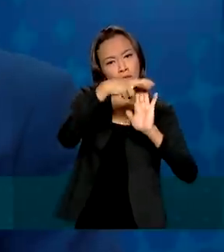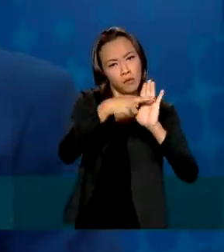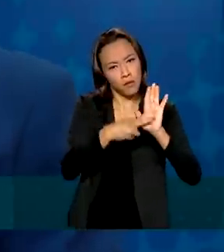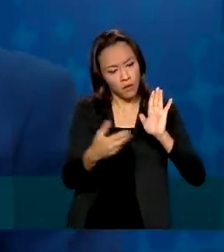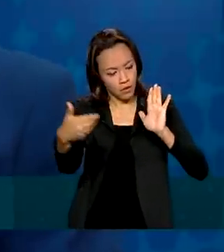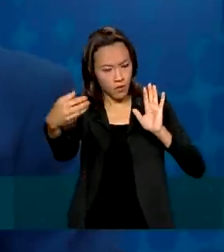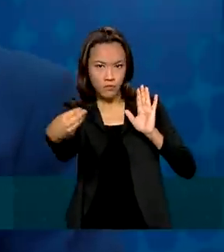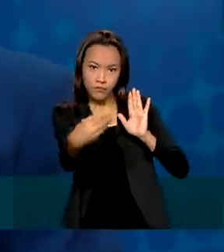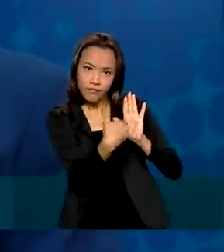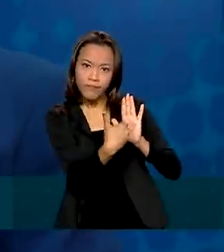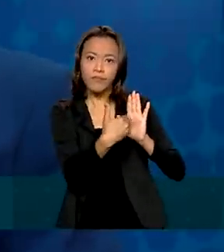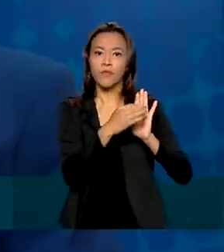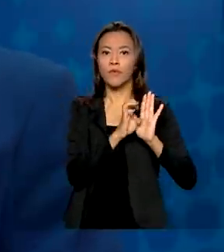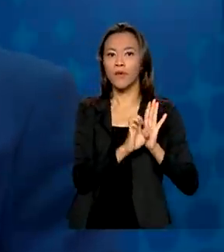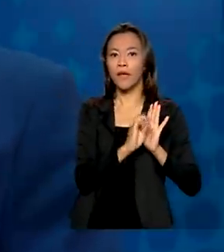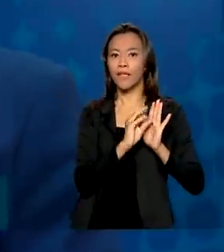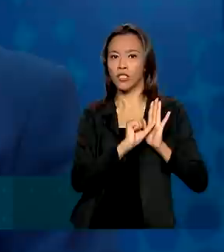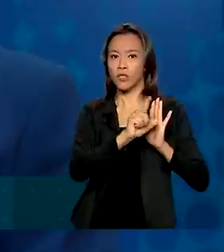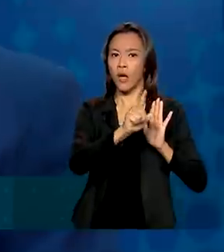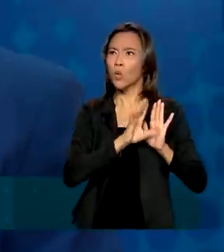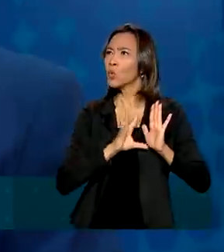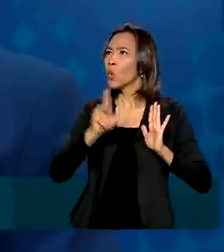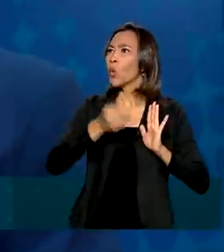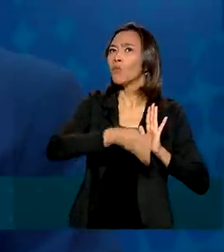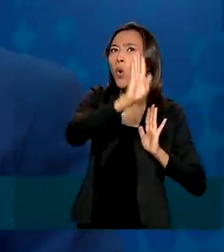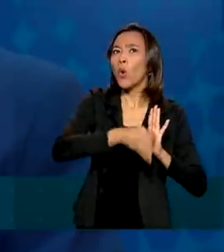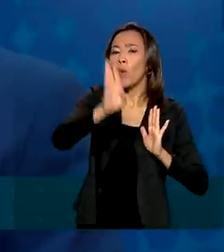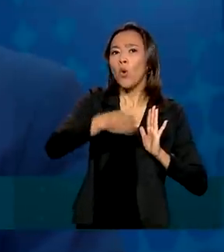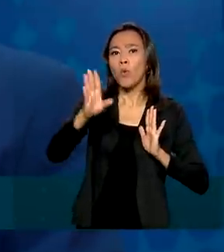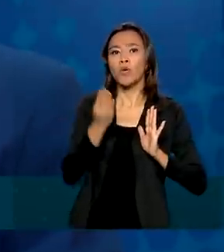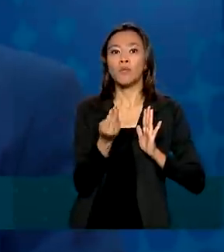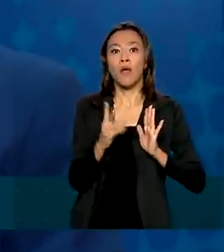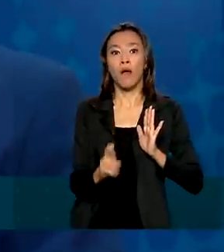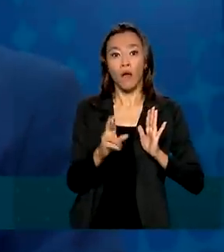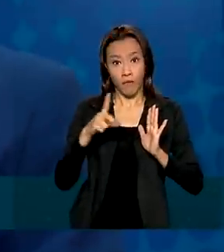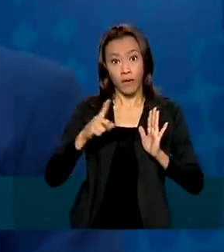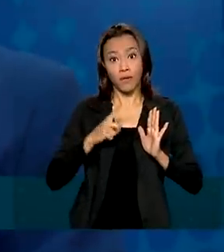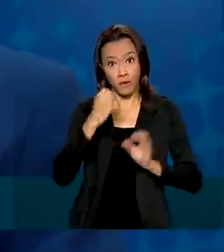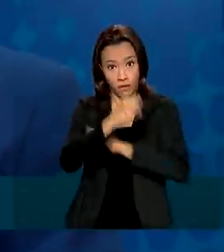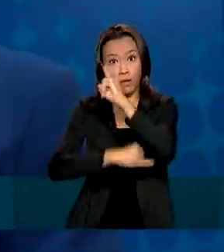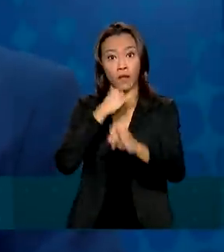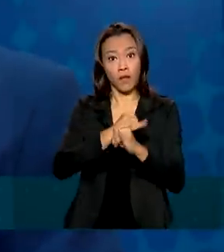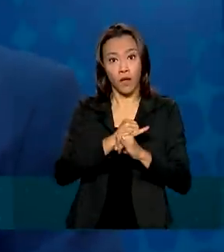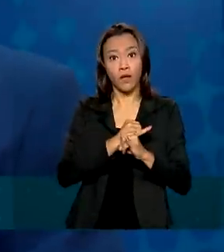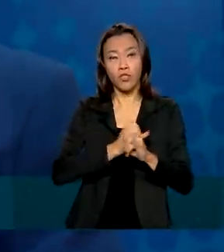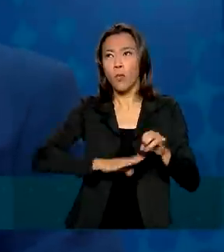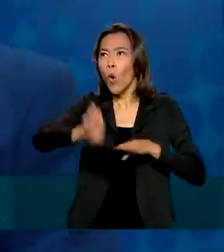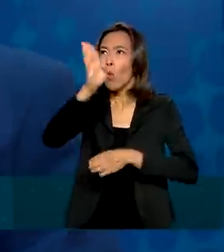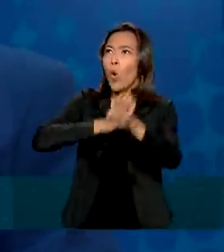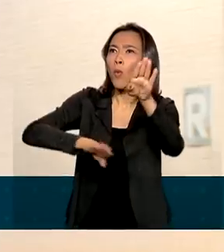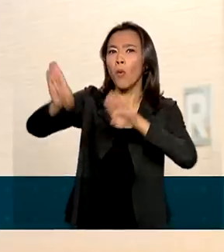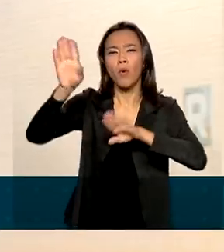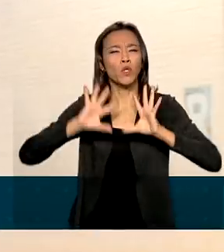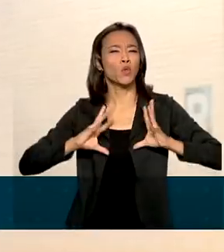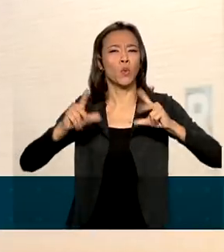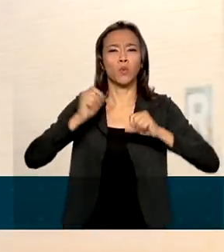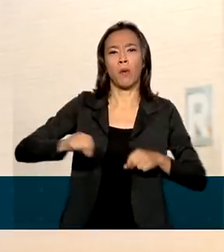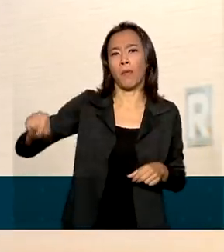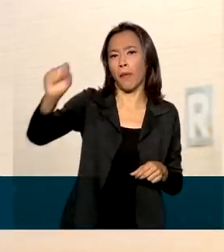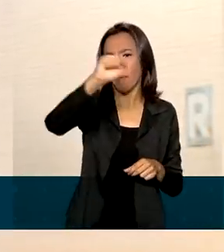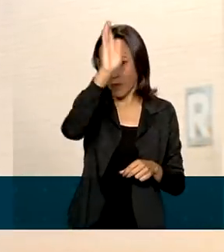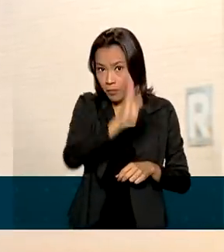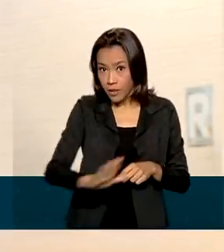federais. Todas as rodovias federais estarão cobertas por no mínimo 4G, bem como todas as localidades brasileiras. A